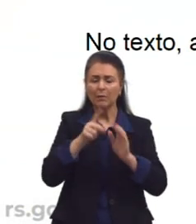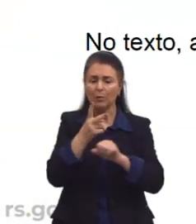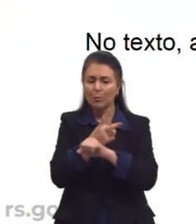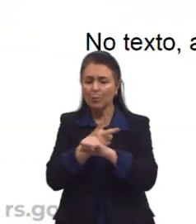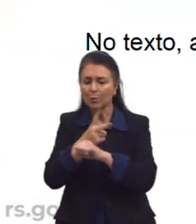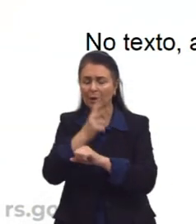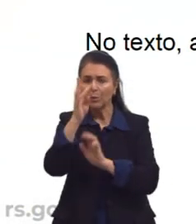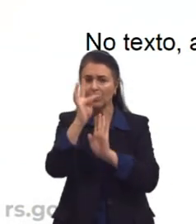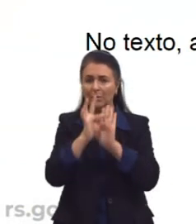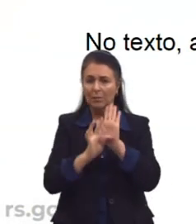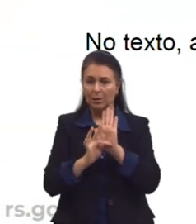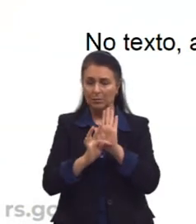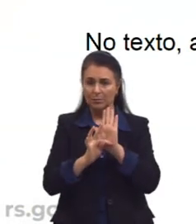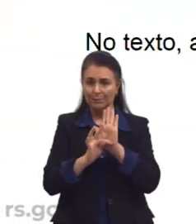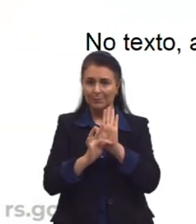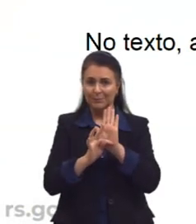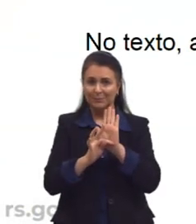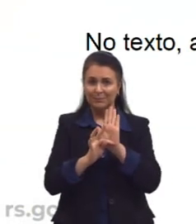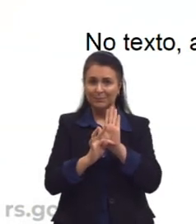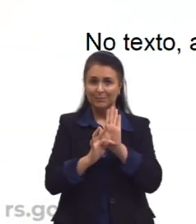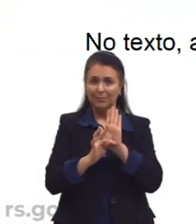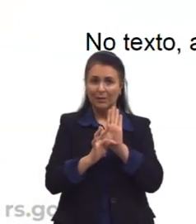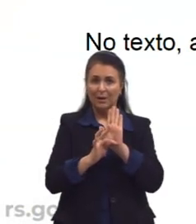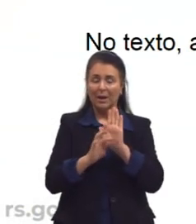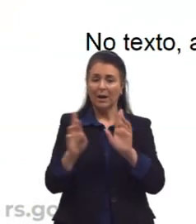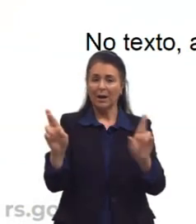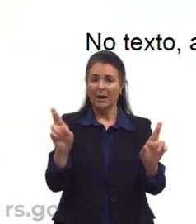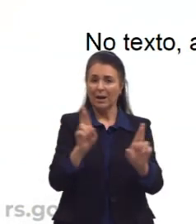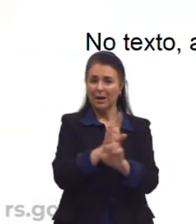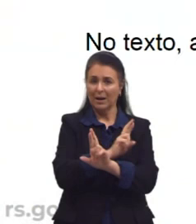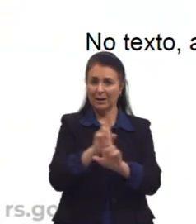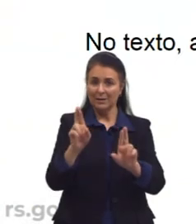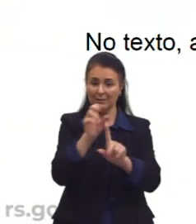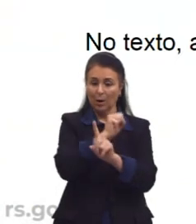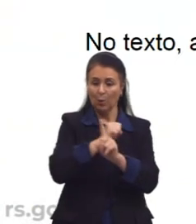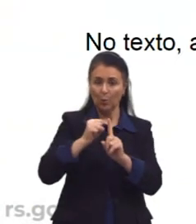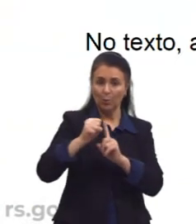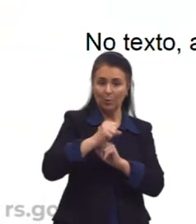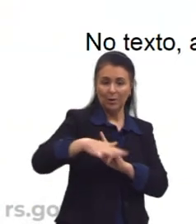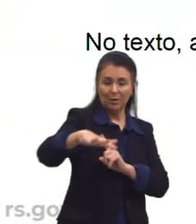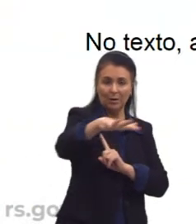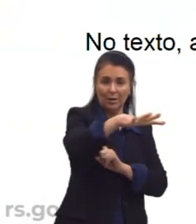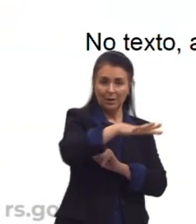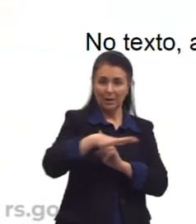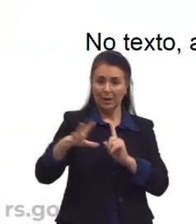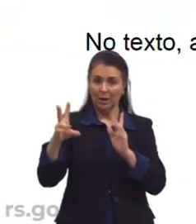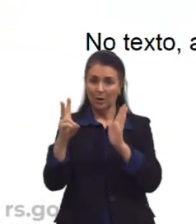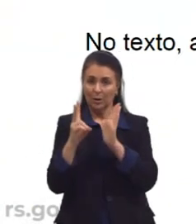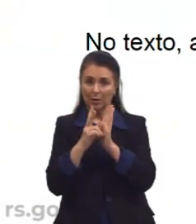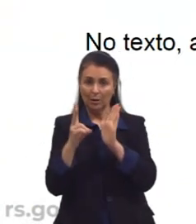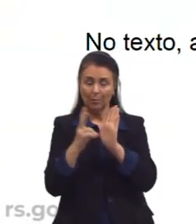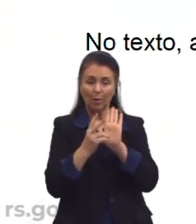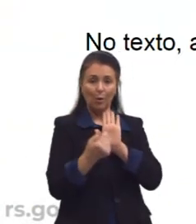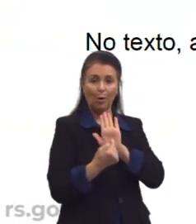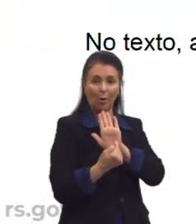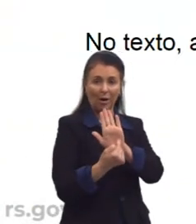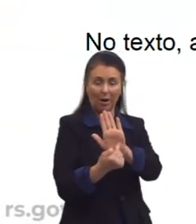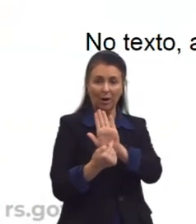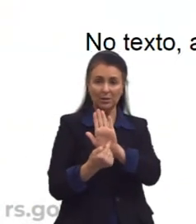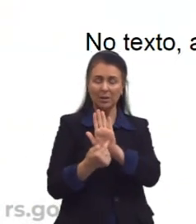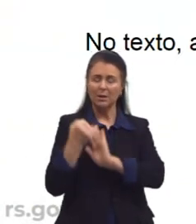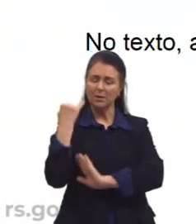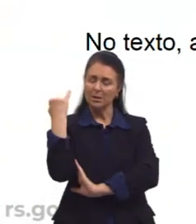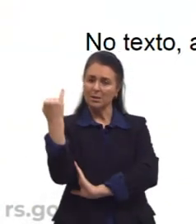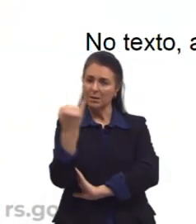no texto. Então, no texto, a relação socioespacial dos indígenas evidencia a